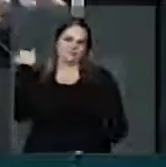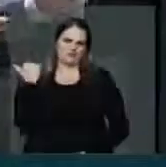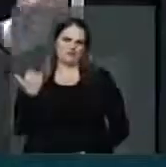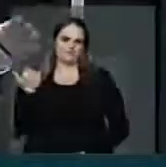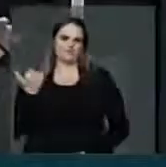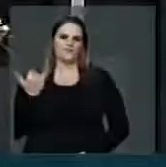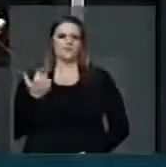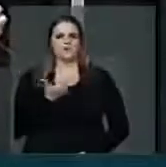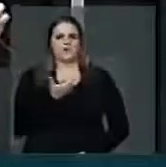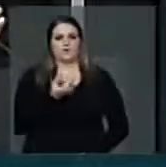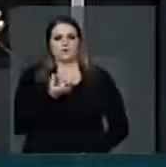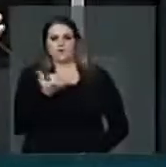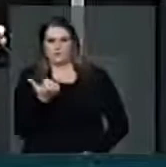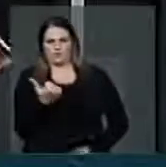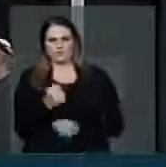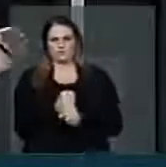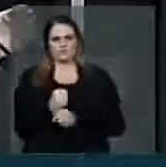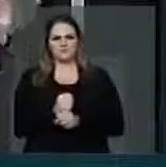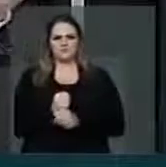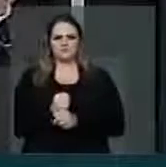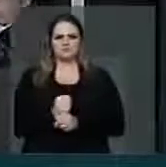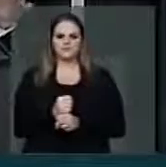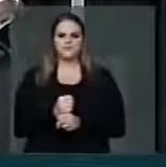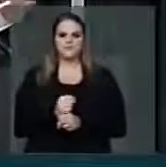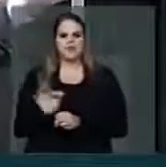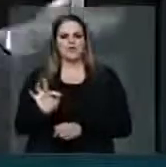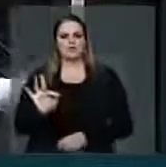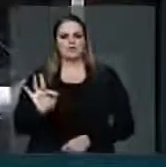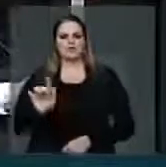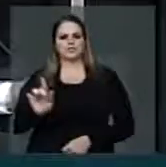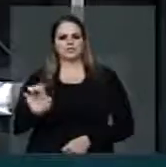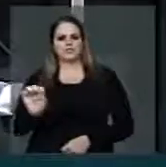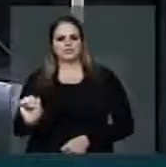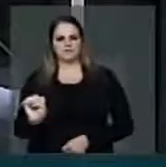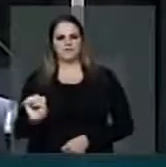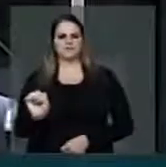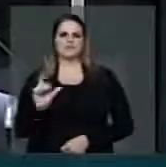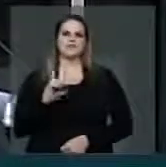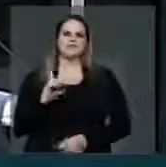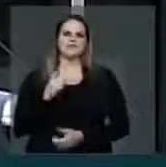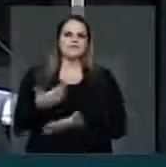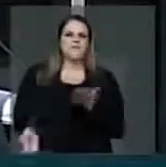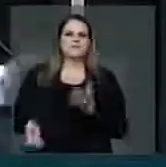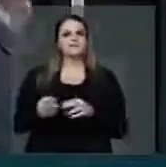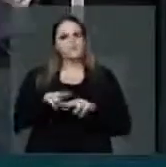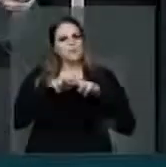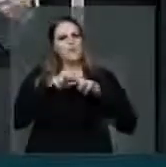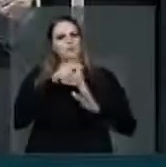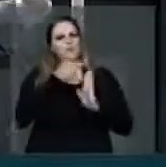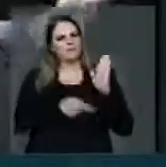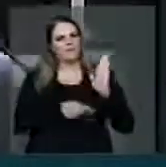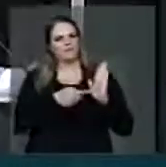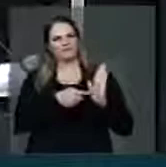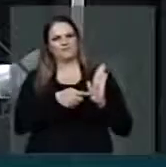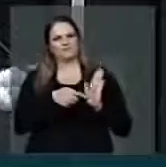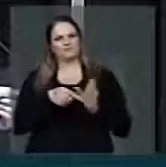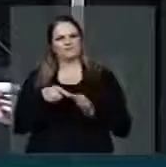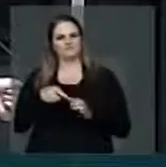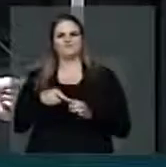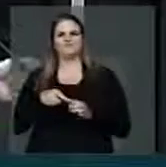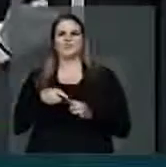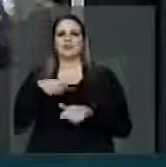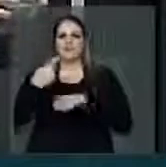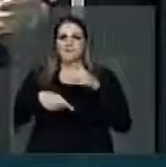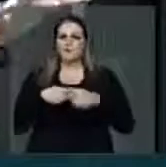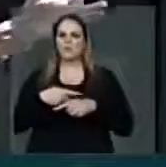Em 2001, o Fundo de Garantia comprometido em função desses planos tiveram que ter sido corrigidos.